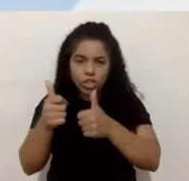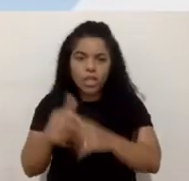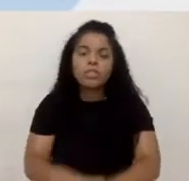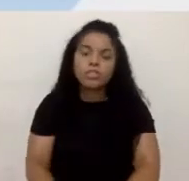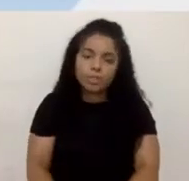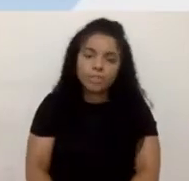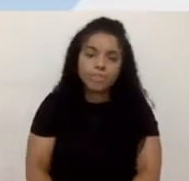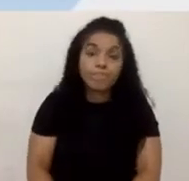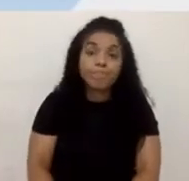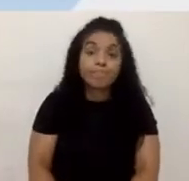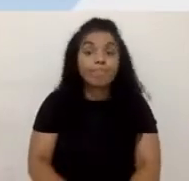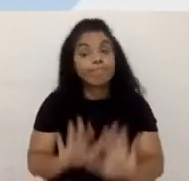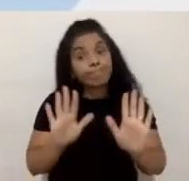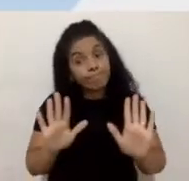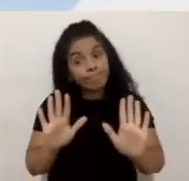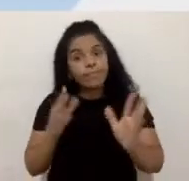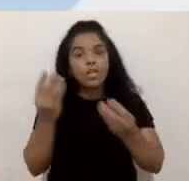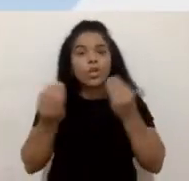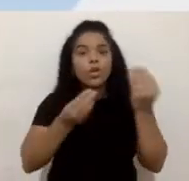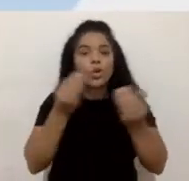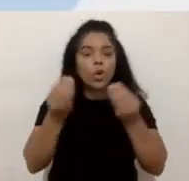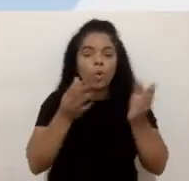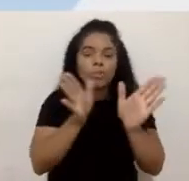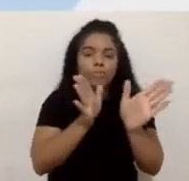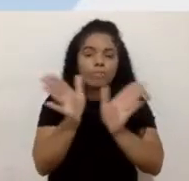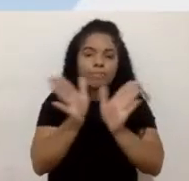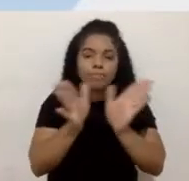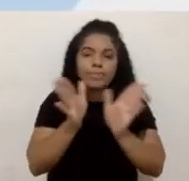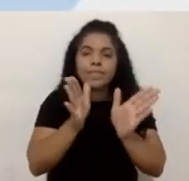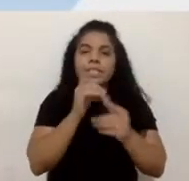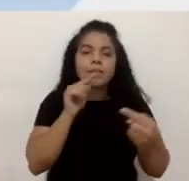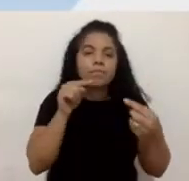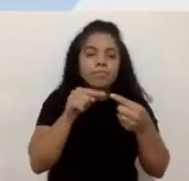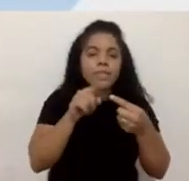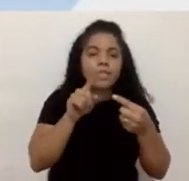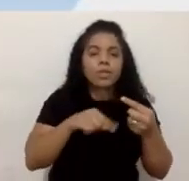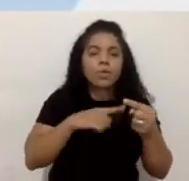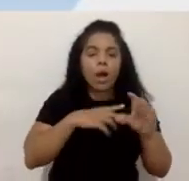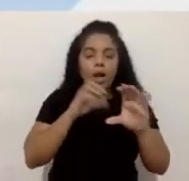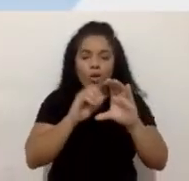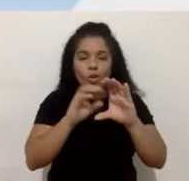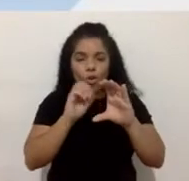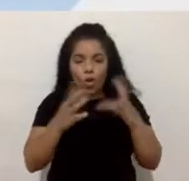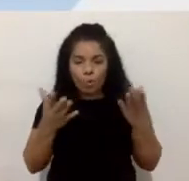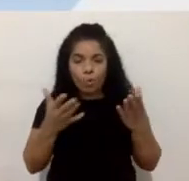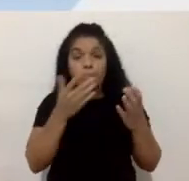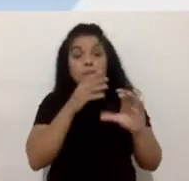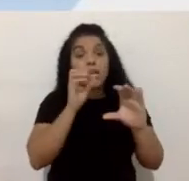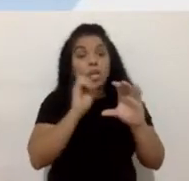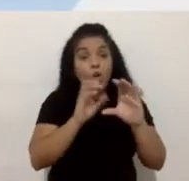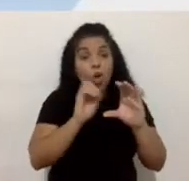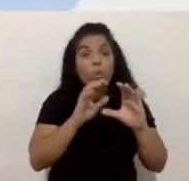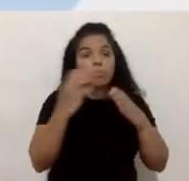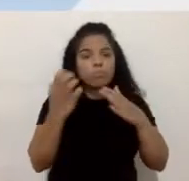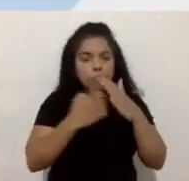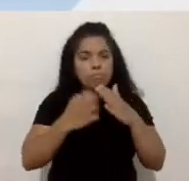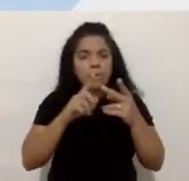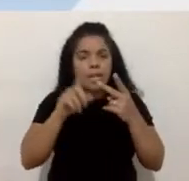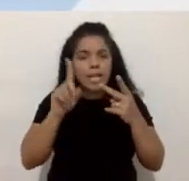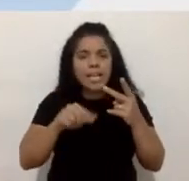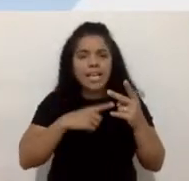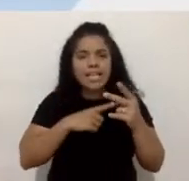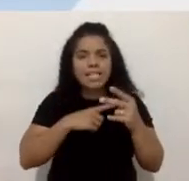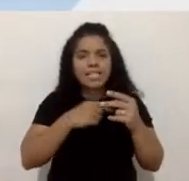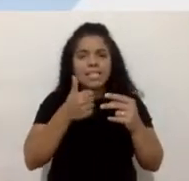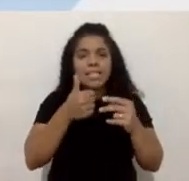Mas como que a acessibilidade, ela se relaciona com a Globo? A Globo é uma empresa que ela, né, é a empresa dos 100 milhões de uns,